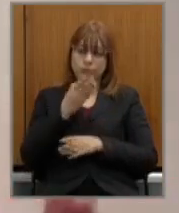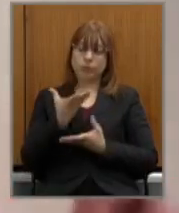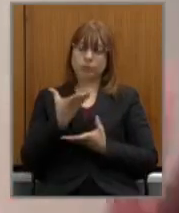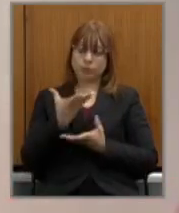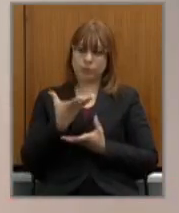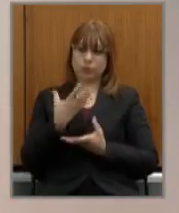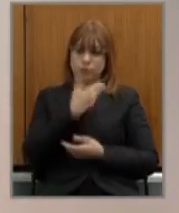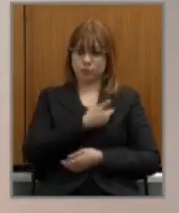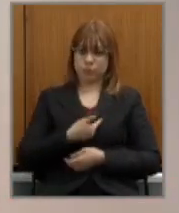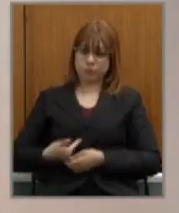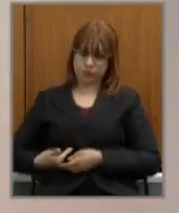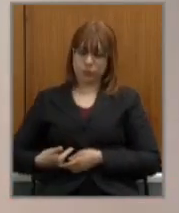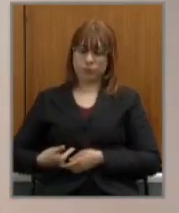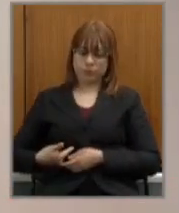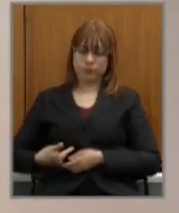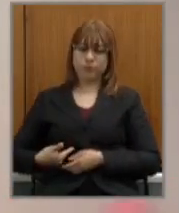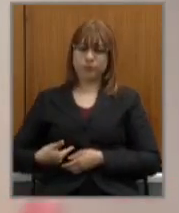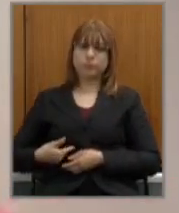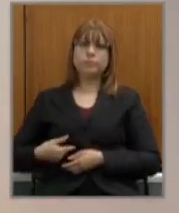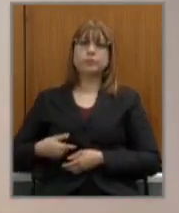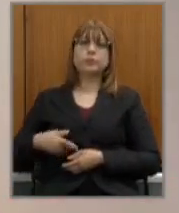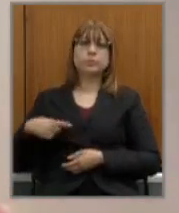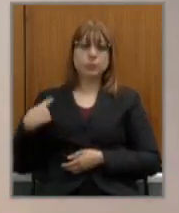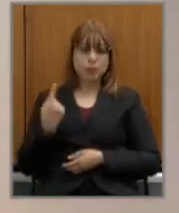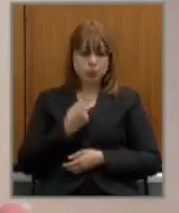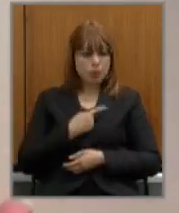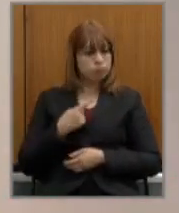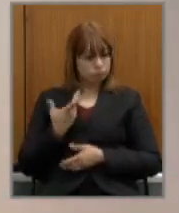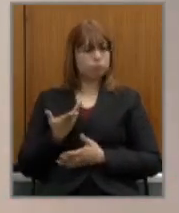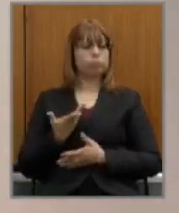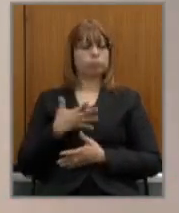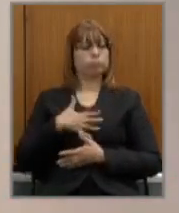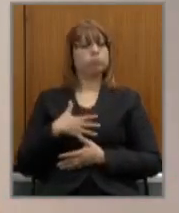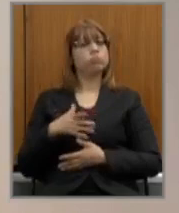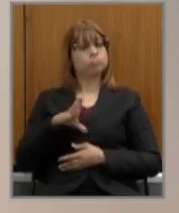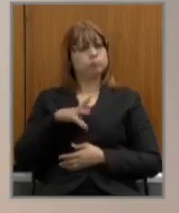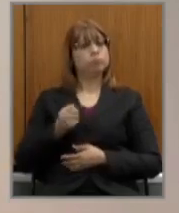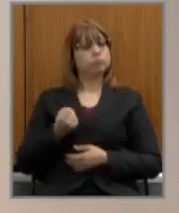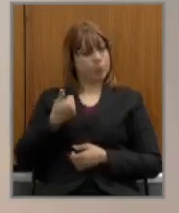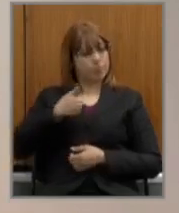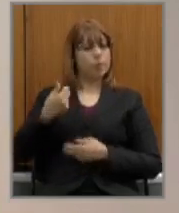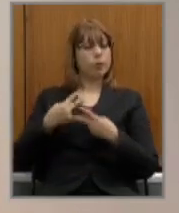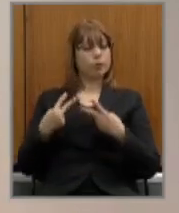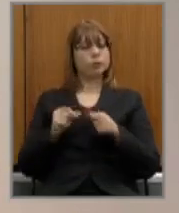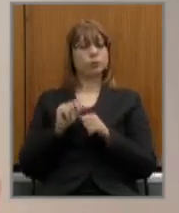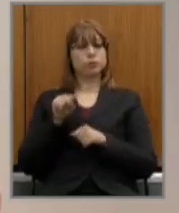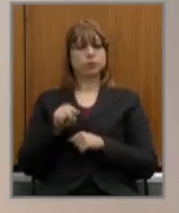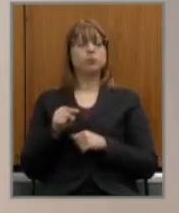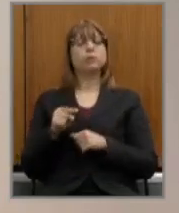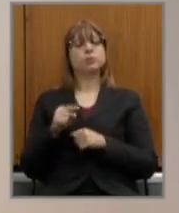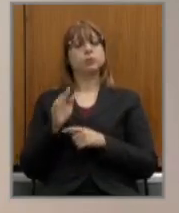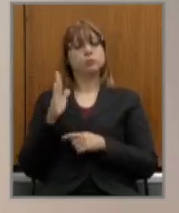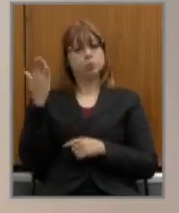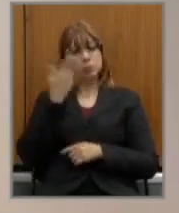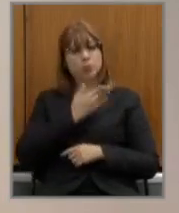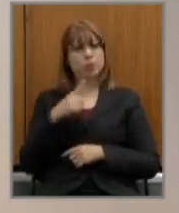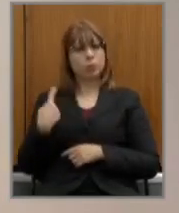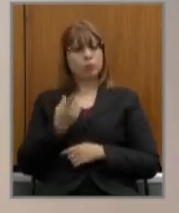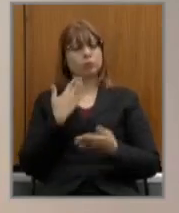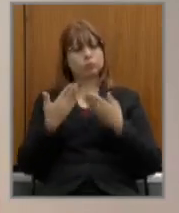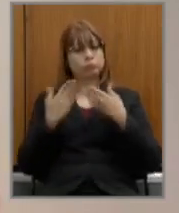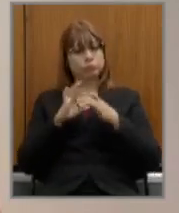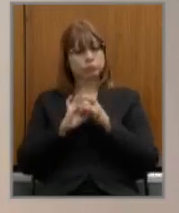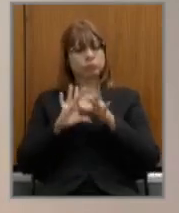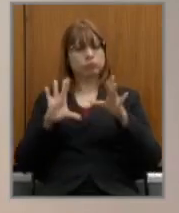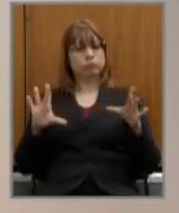anseio do servidor então nós demos esse primeiro passo mostrando que o diálogo está aberto e que nós estamos